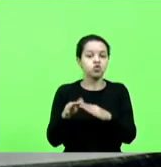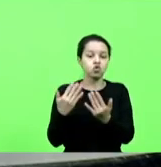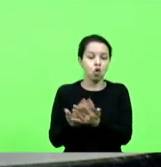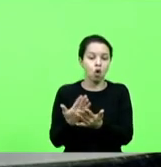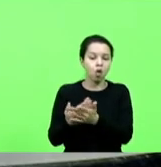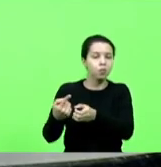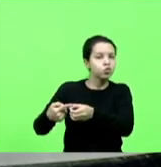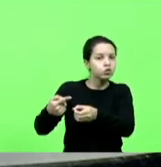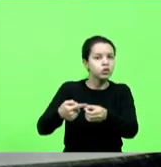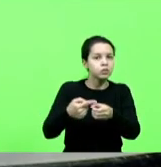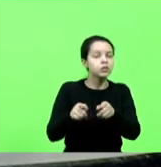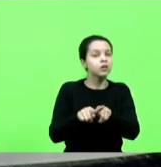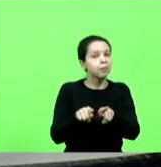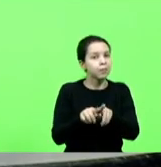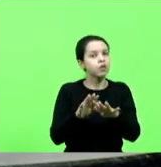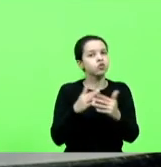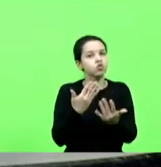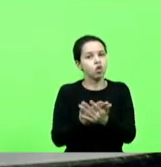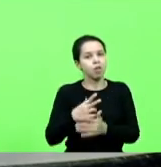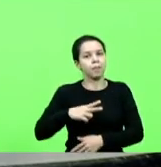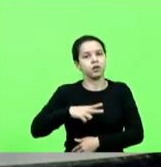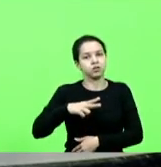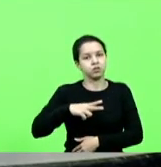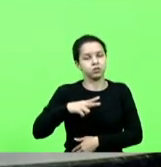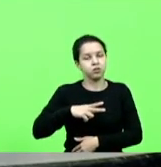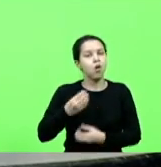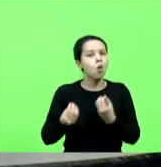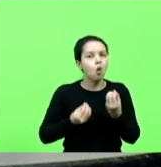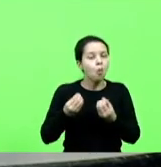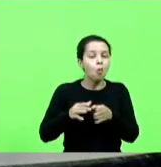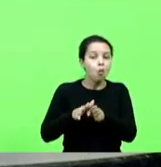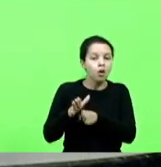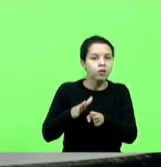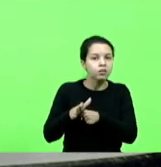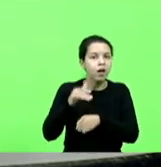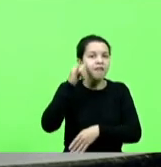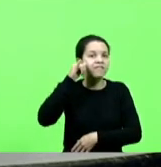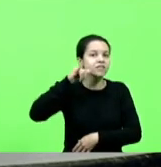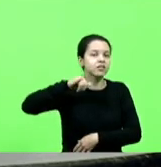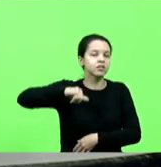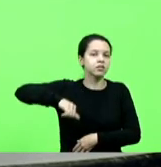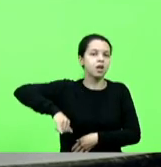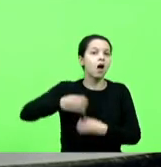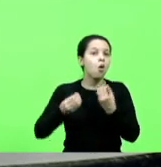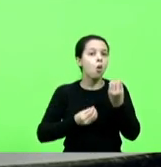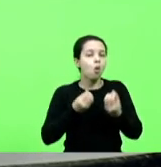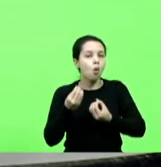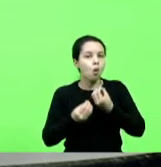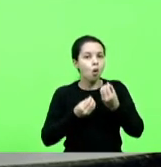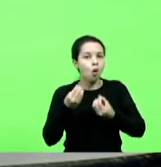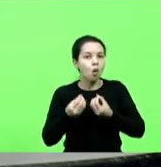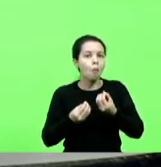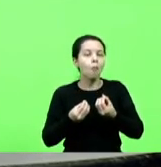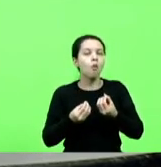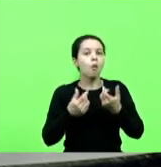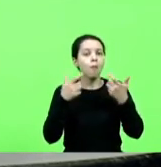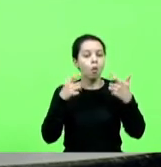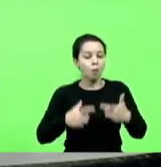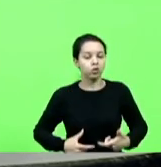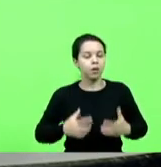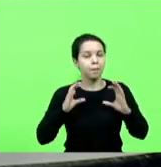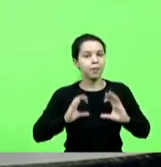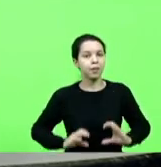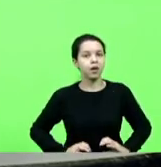nas escolas particulares, como forma a orientar a prevenção e o comportamento cidadão